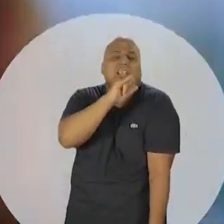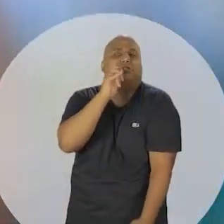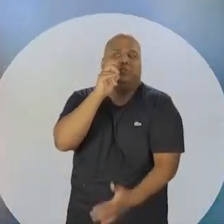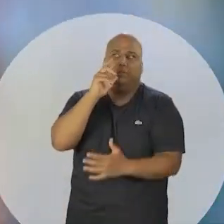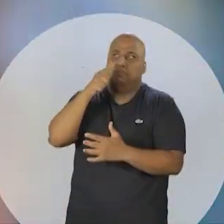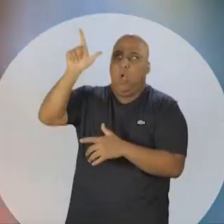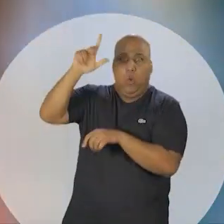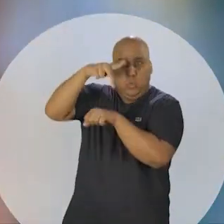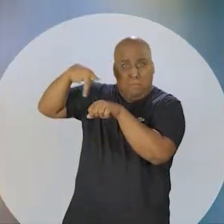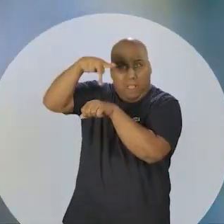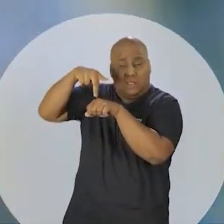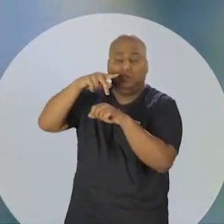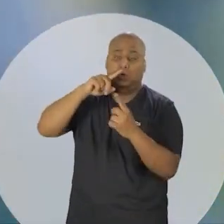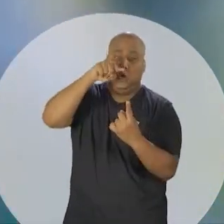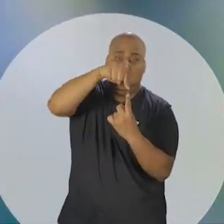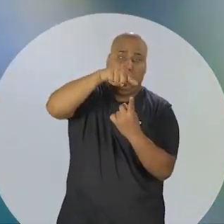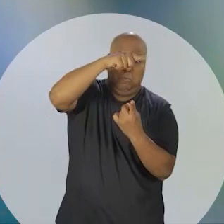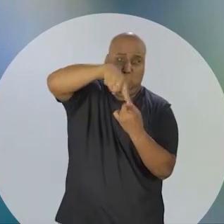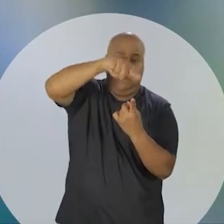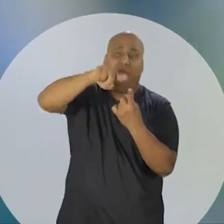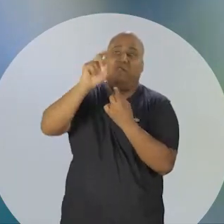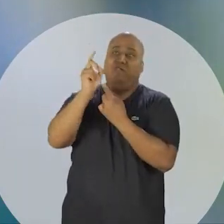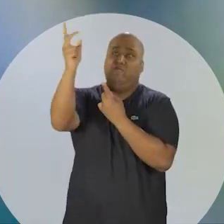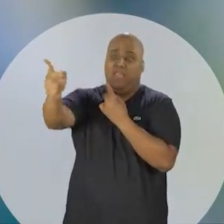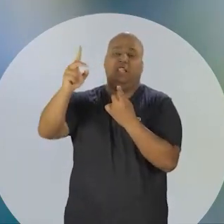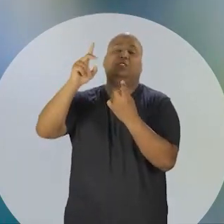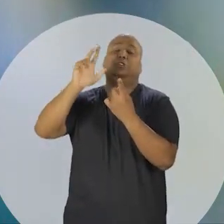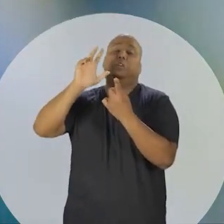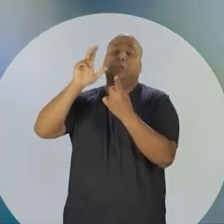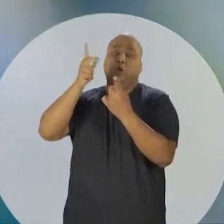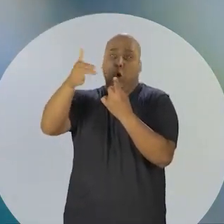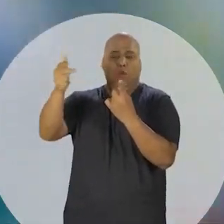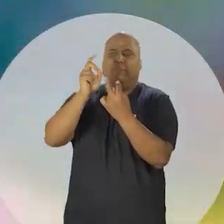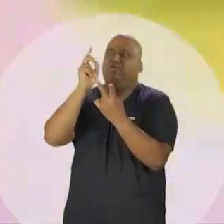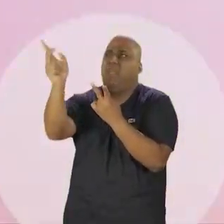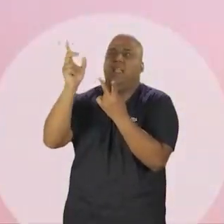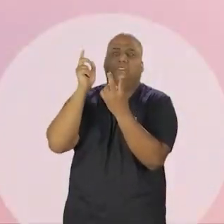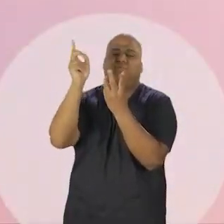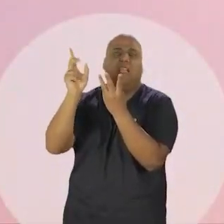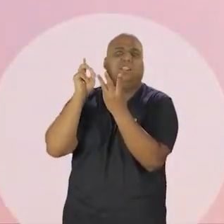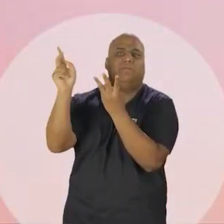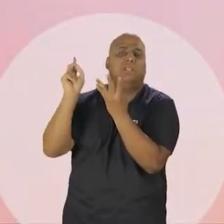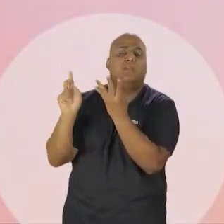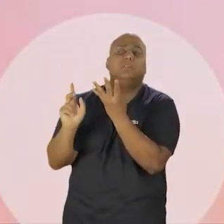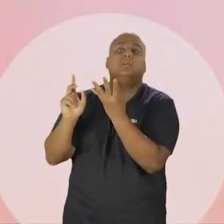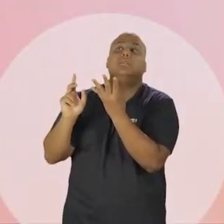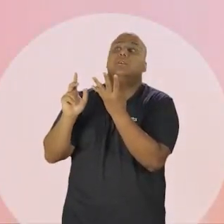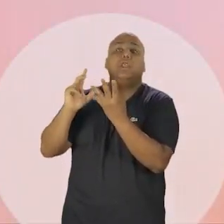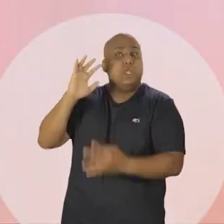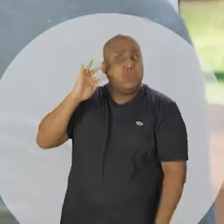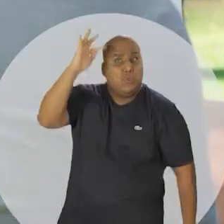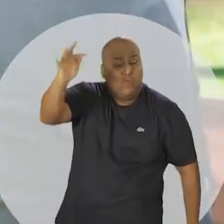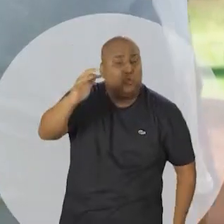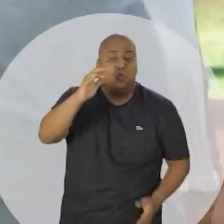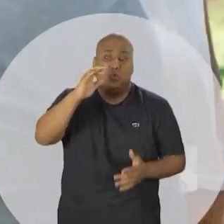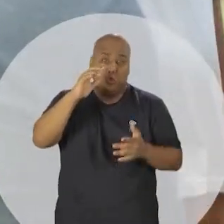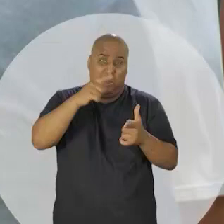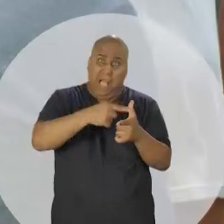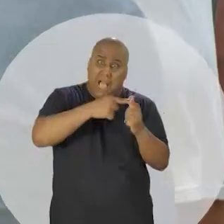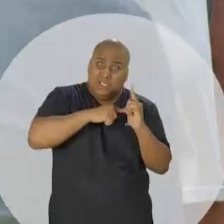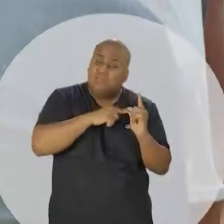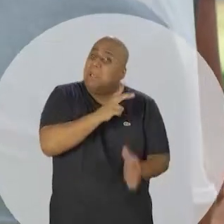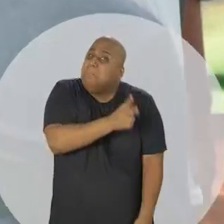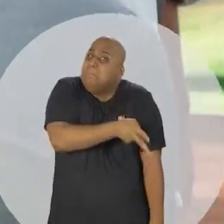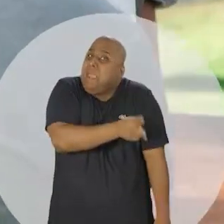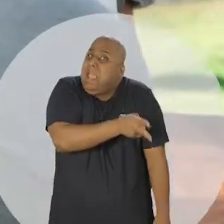hidroelétricas para estrangeiro, você tem dois problemas. Você vende a cama, ou seja, vende o fogão, para pagar uma conta desequilibrada, e amanhã a